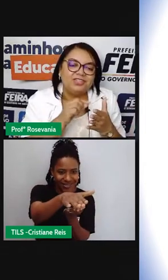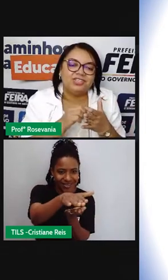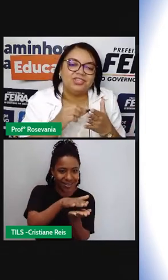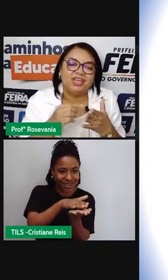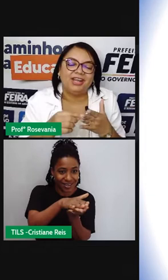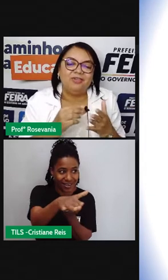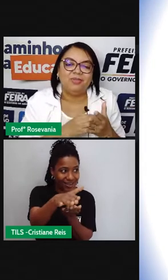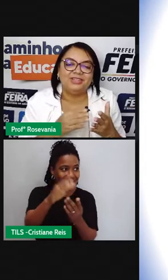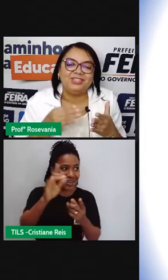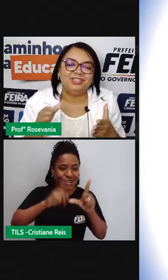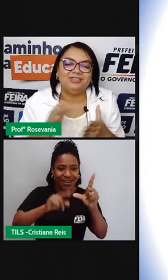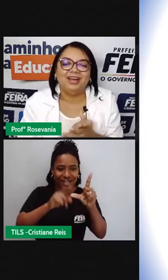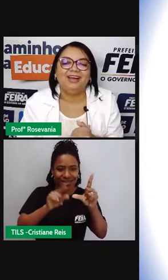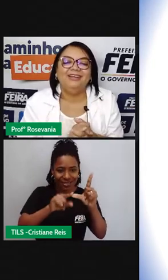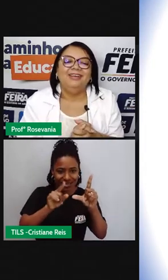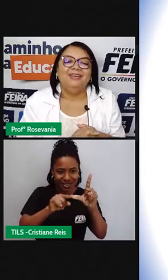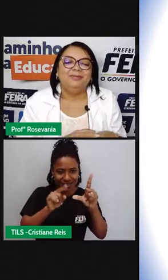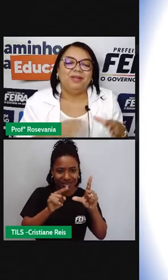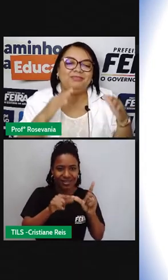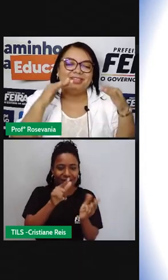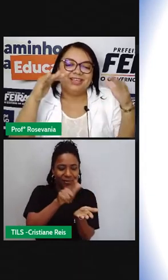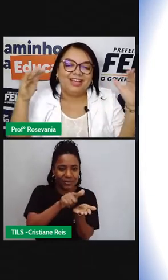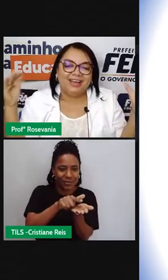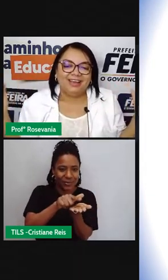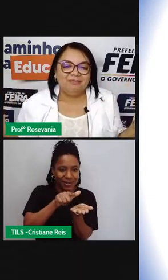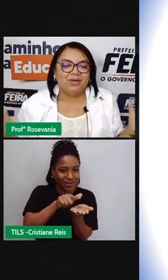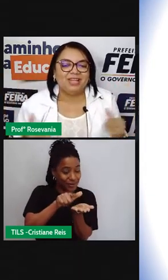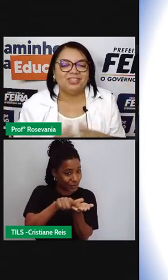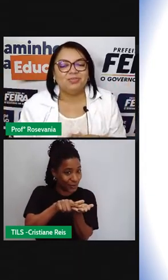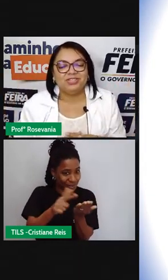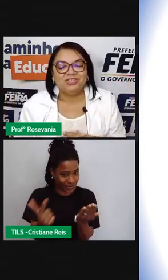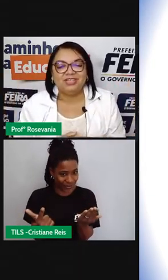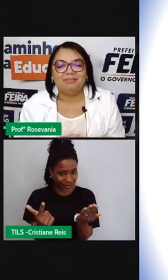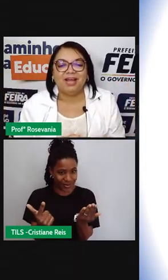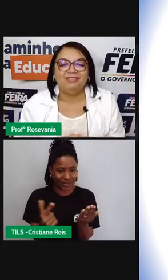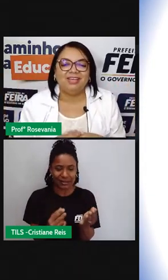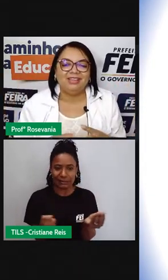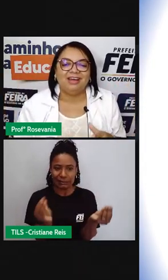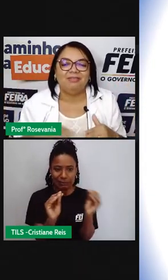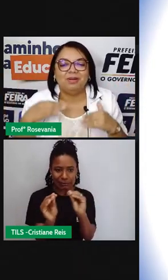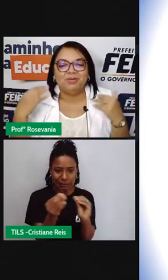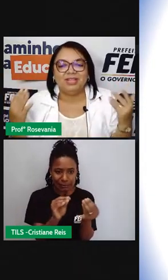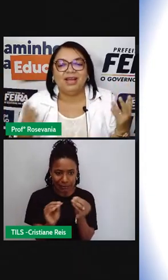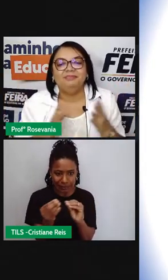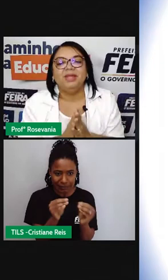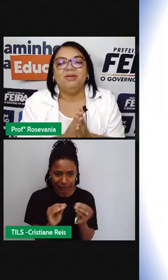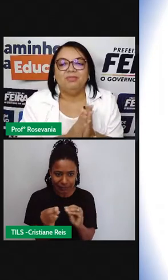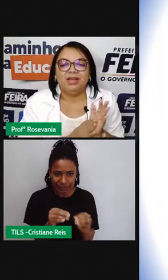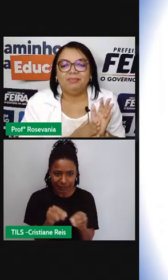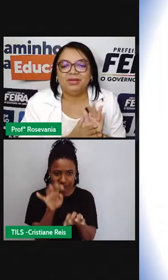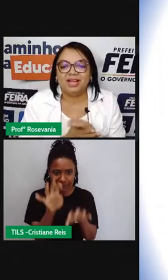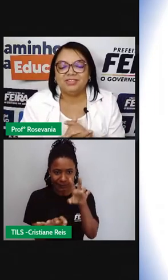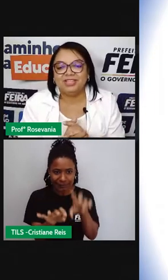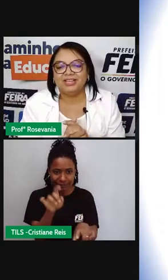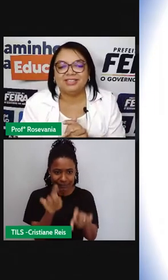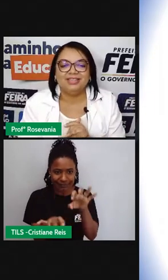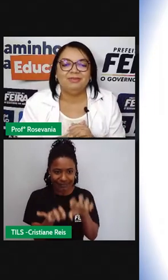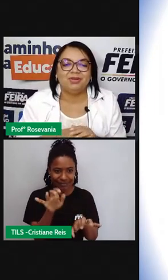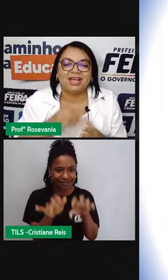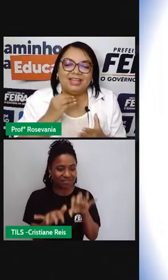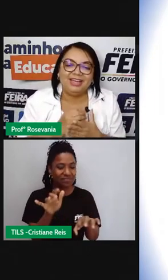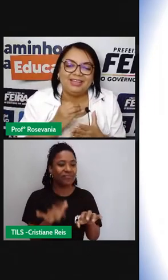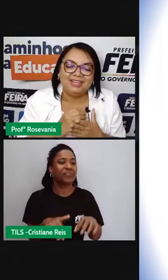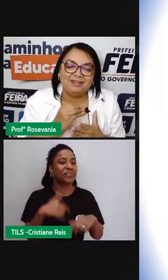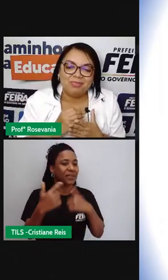letrinha gente que era arrumadinho lá para fazer aquela reportagem imagina o trabalho que dava para montar uma reportagem dessa